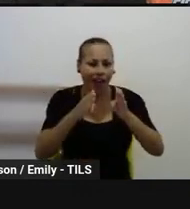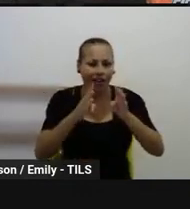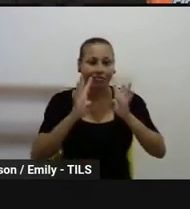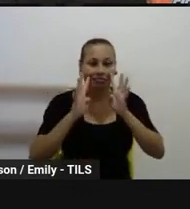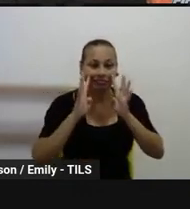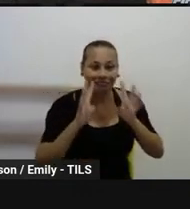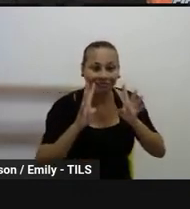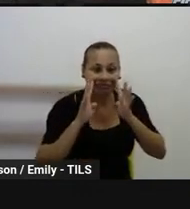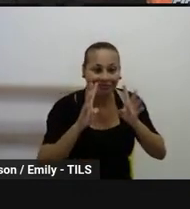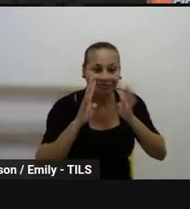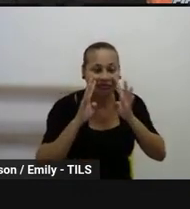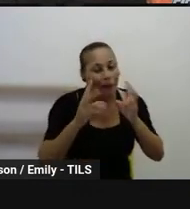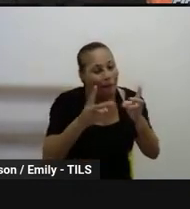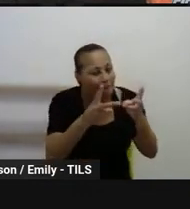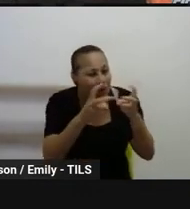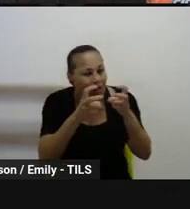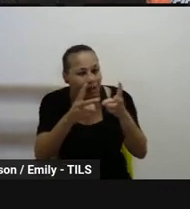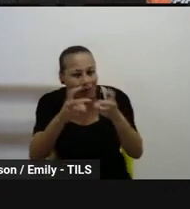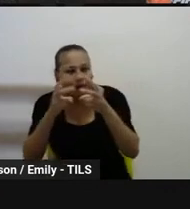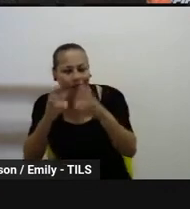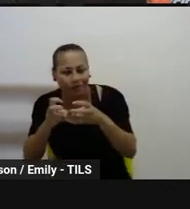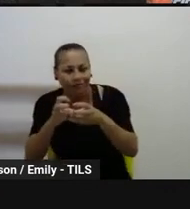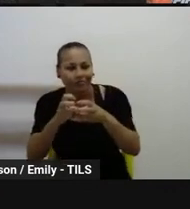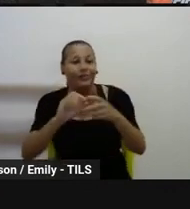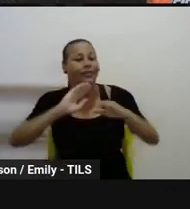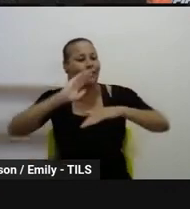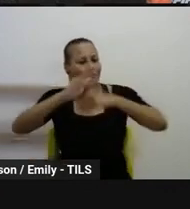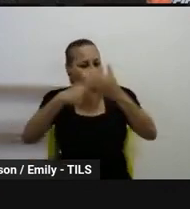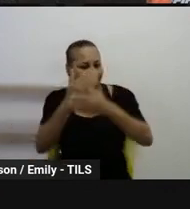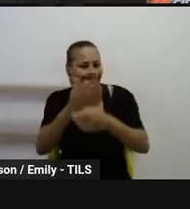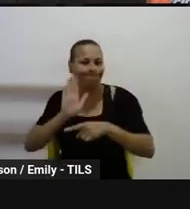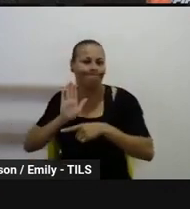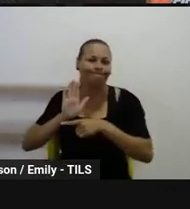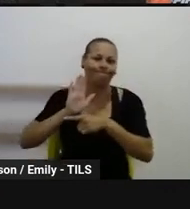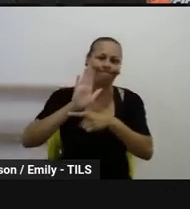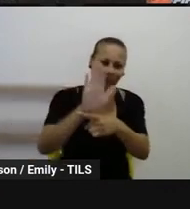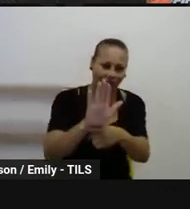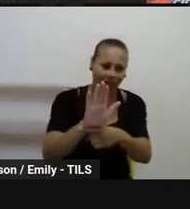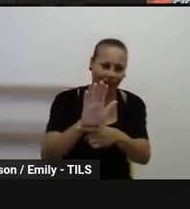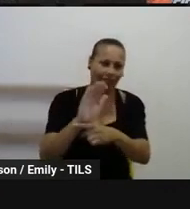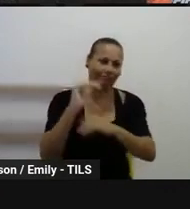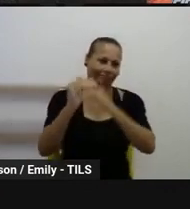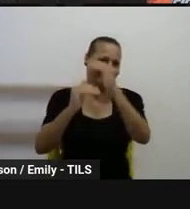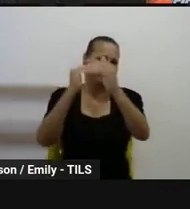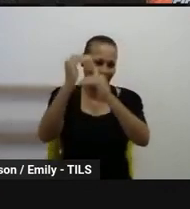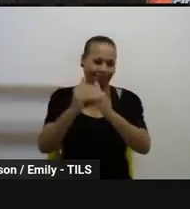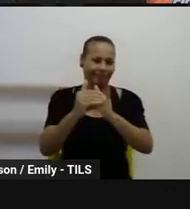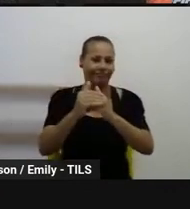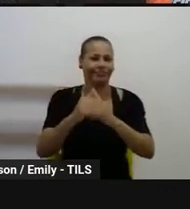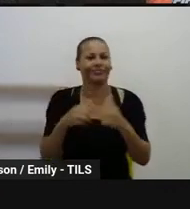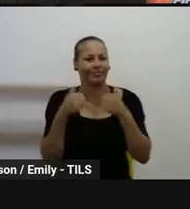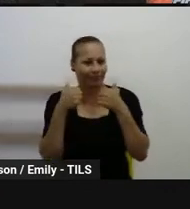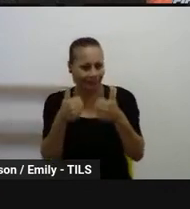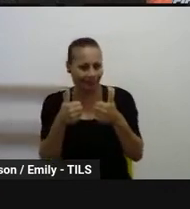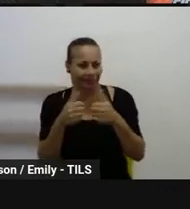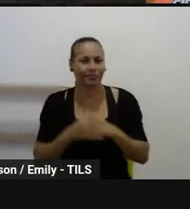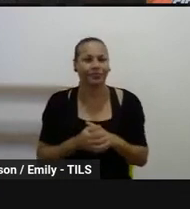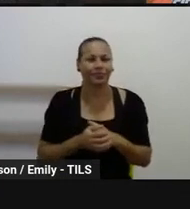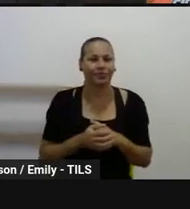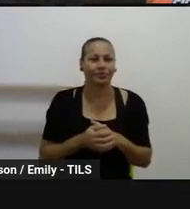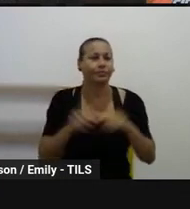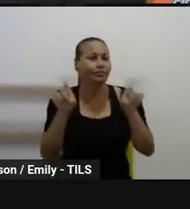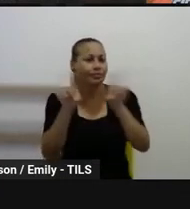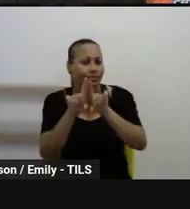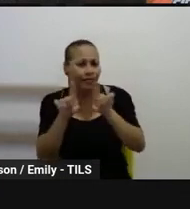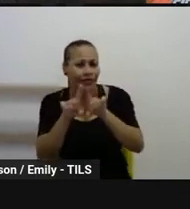tem que ter esse olhar atento nesse sentido e lembrando que isso é amparado pela LDB, tá? Na BNCC, nós